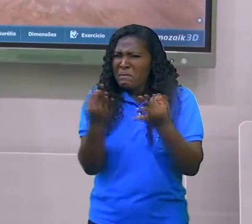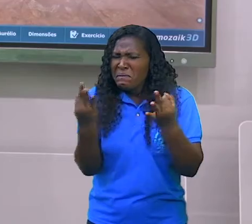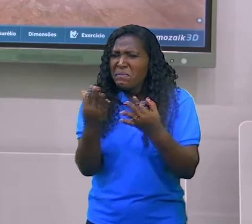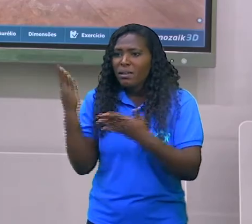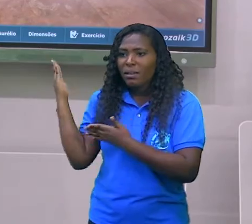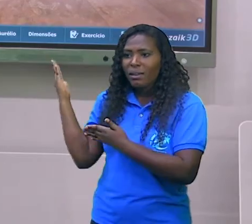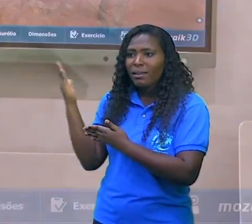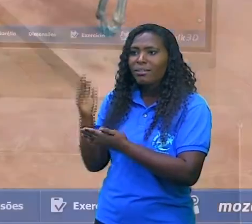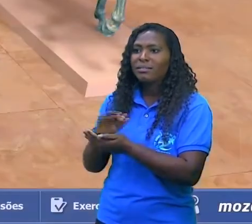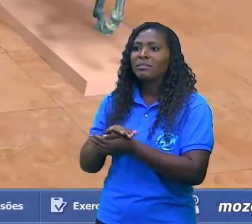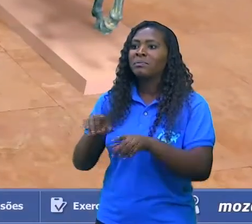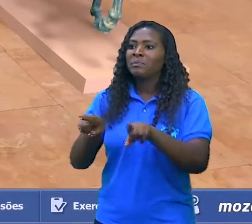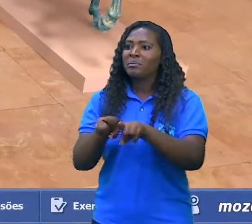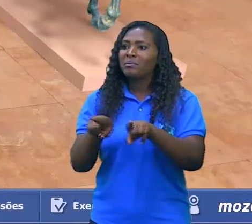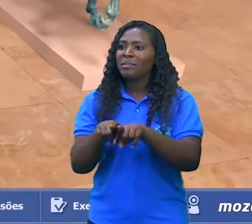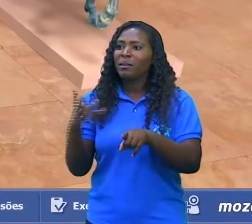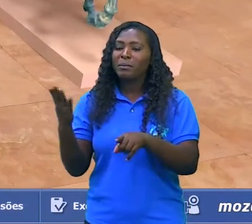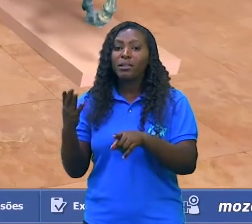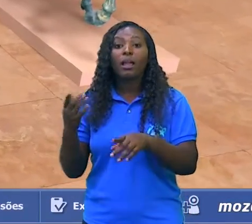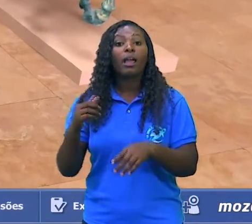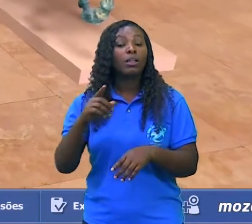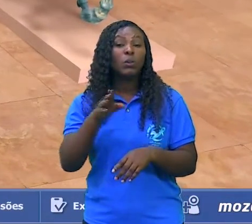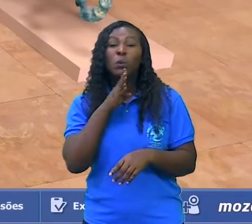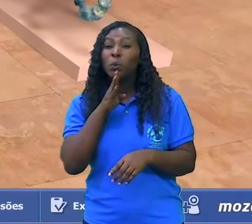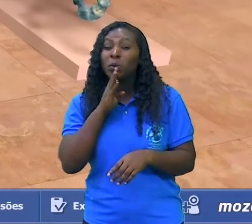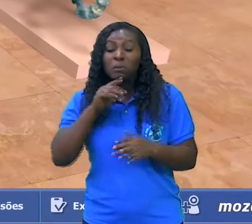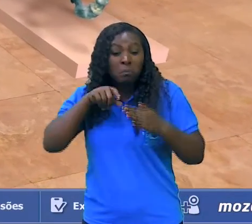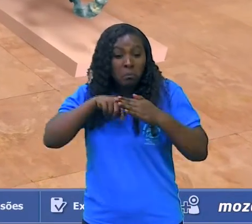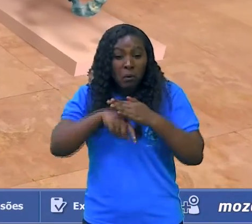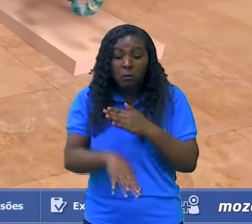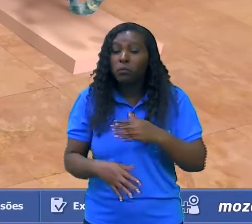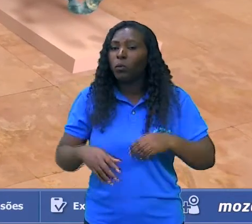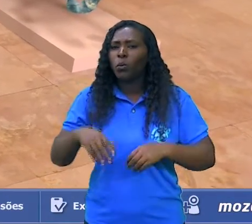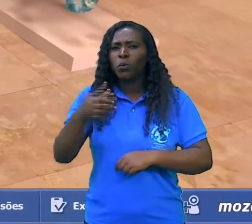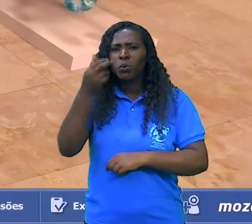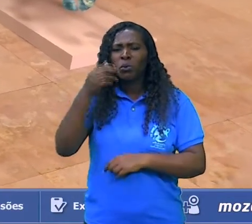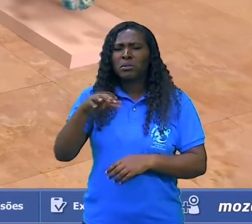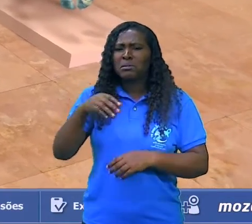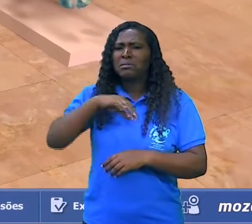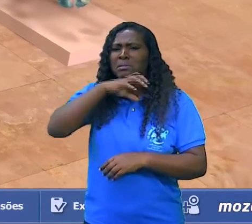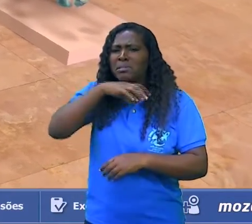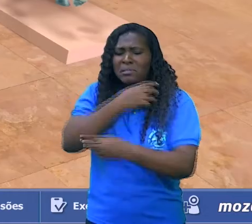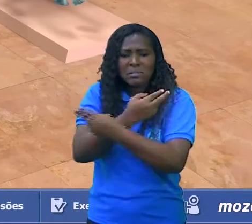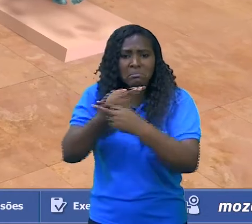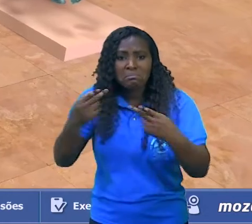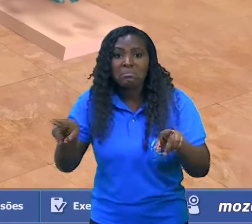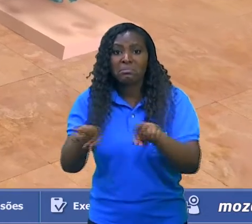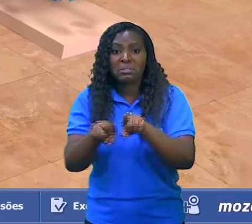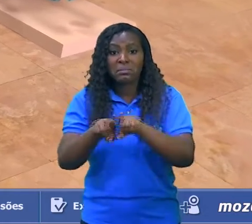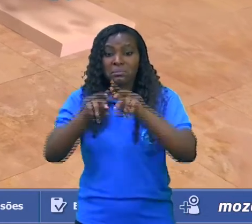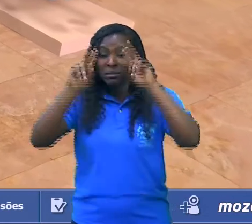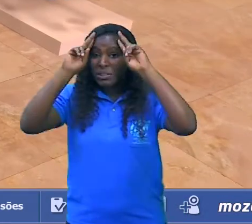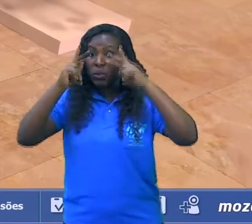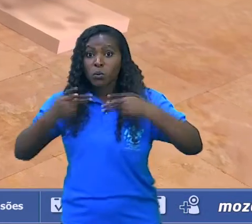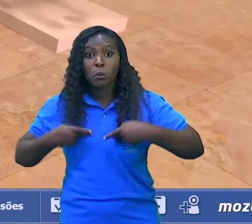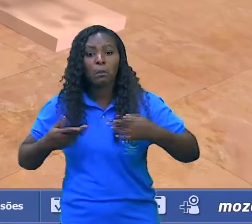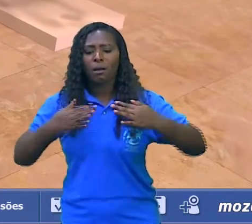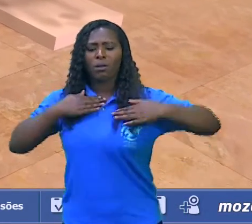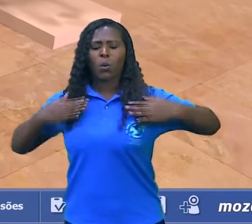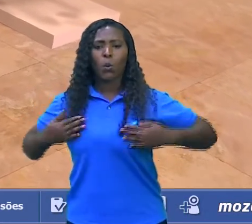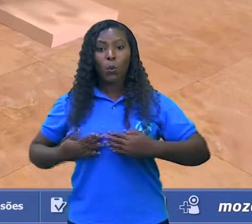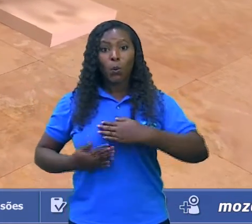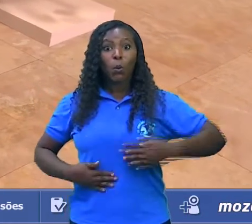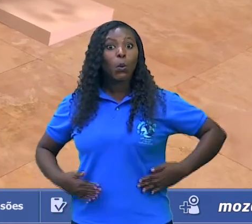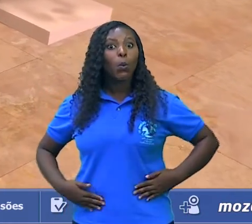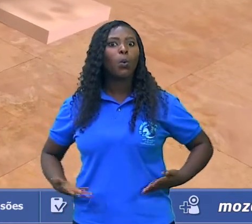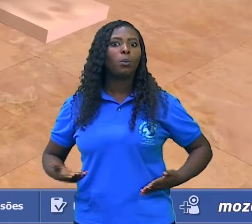conhecimento em anatomia, tanto dos animais quanto dos seres humanos. Então, o movimento que